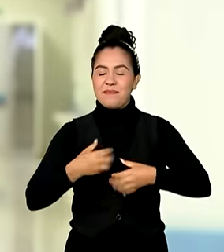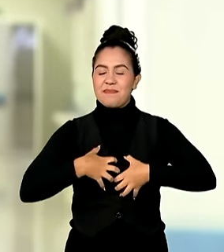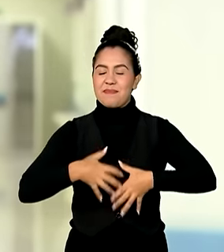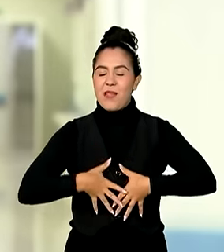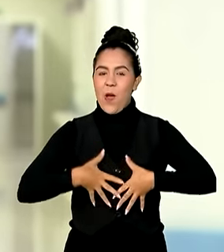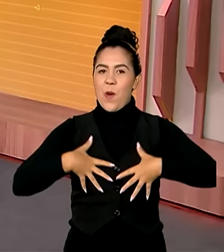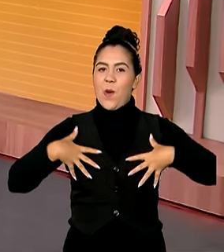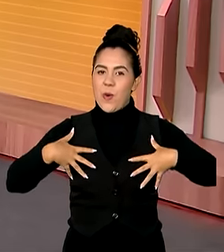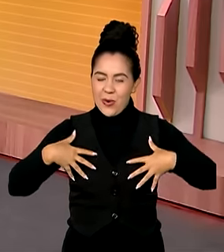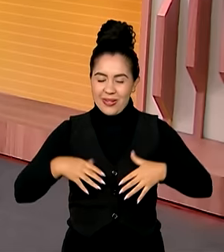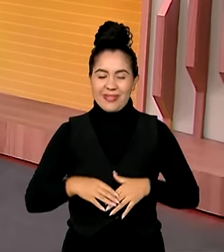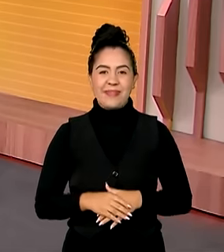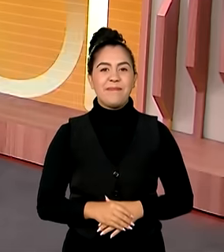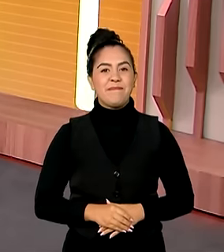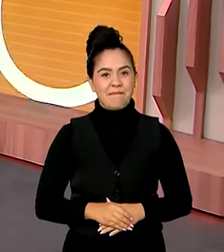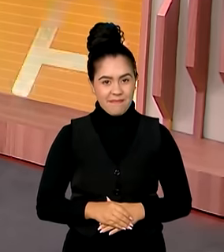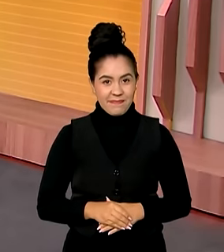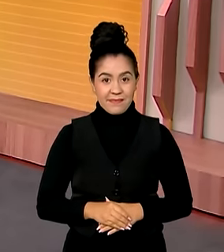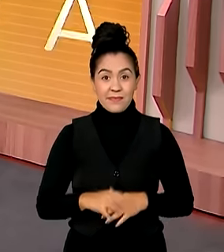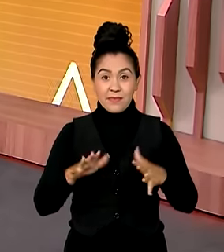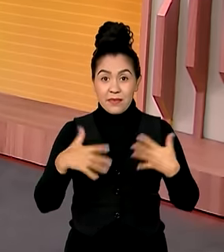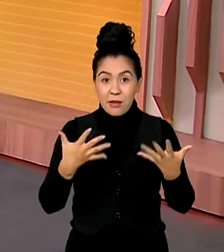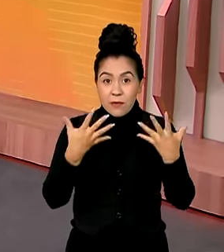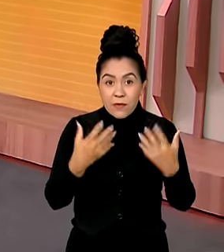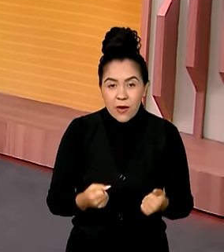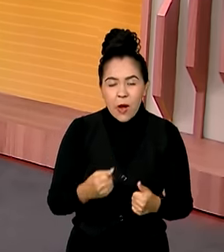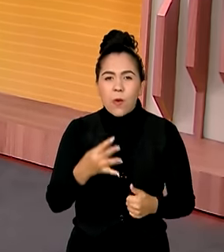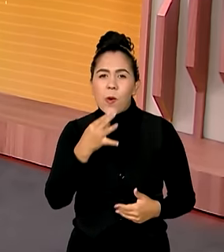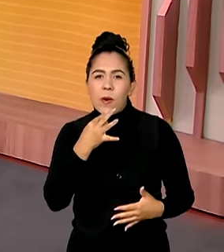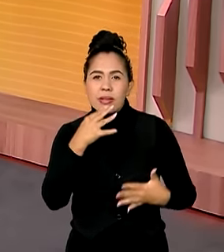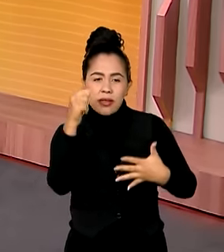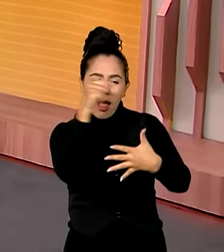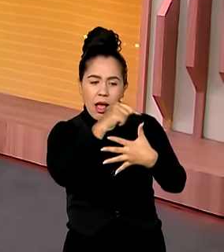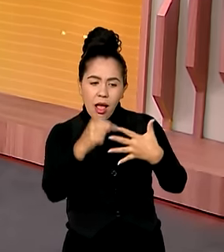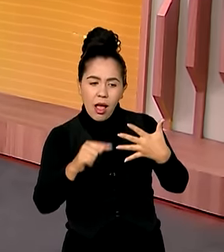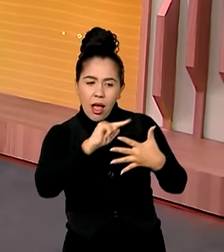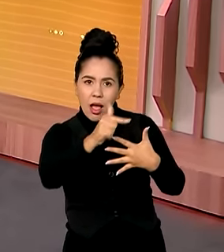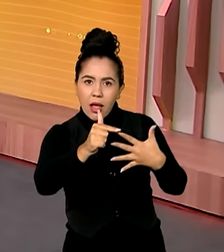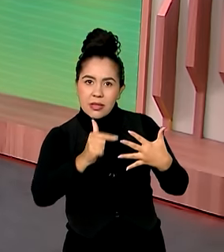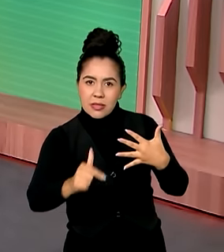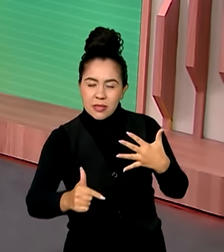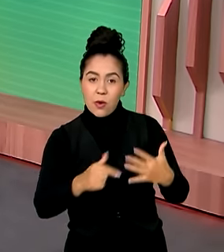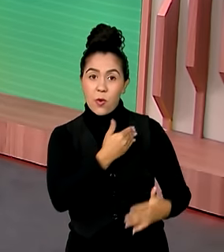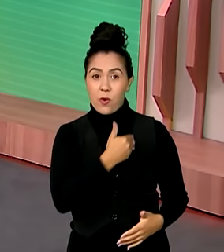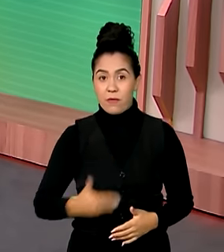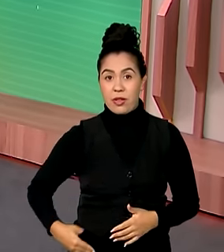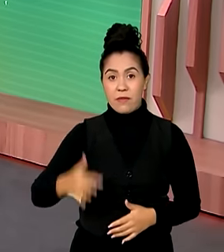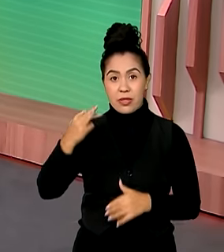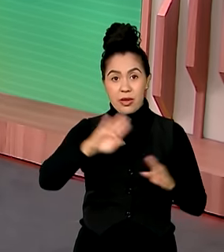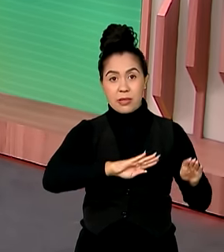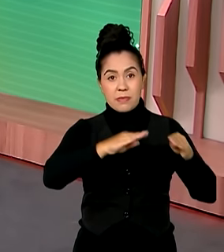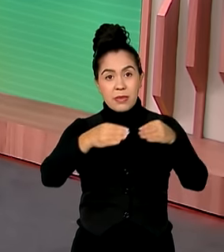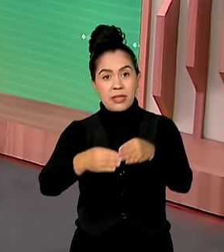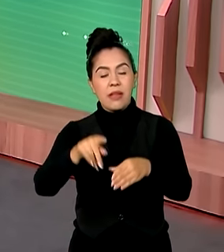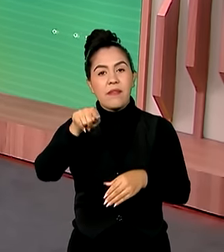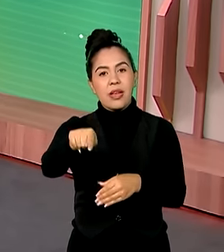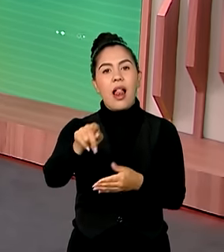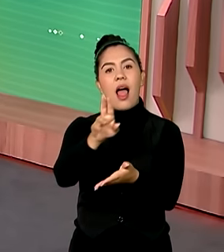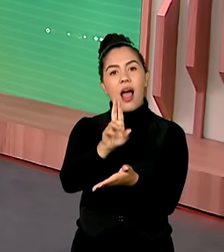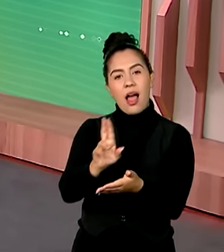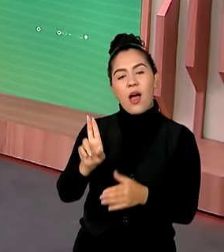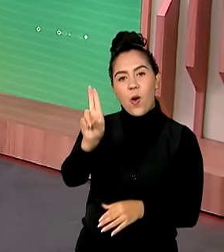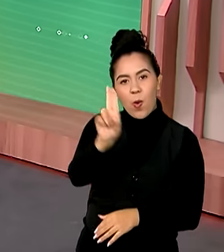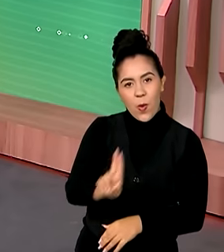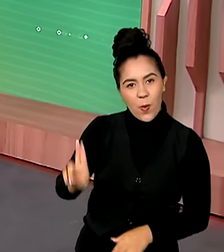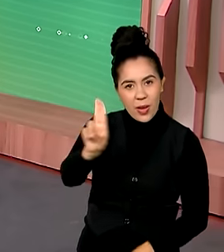orgulho, sem dúvida nenhuma. Então vamos conhecer outras ações do governo federal em Uberlândia, no Triângulo Mineiro? Os dados, você sabe,